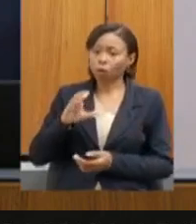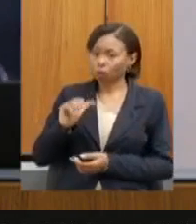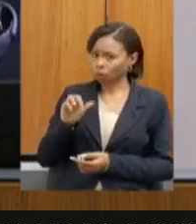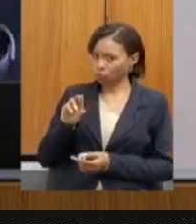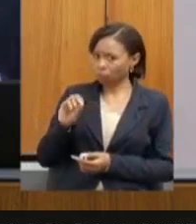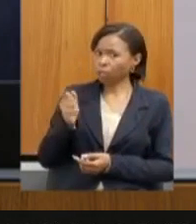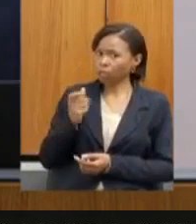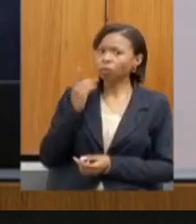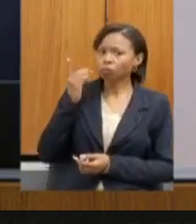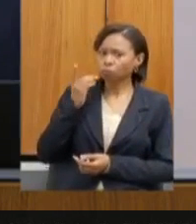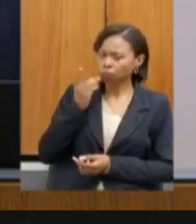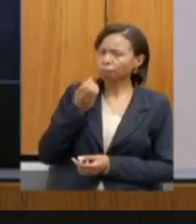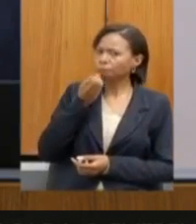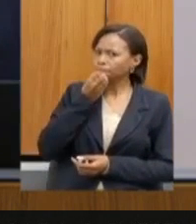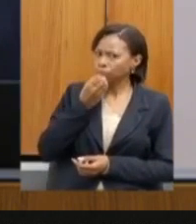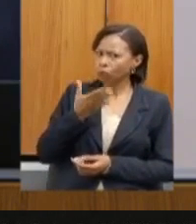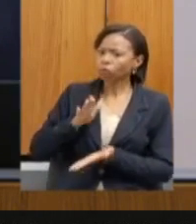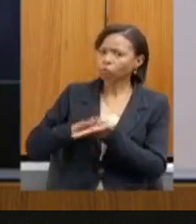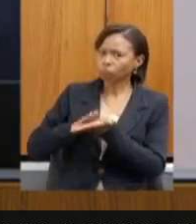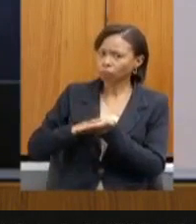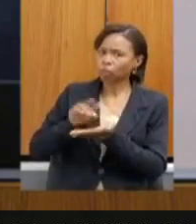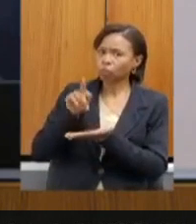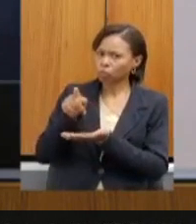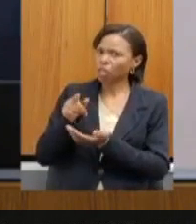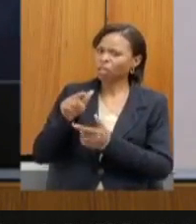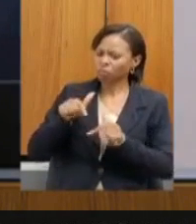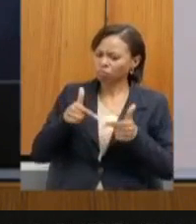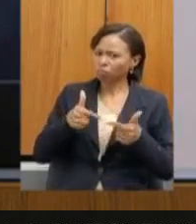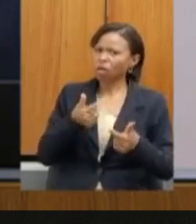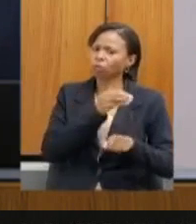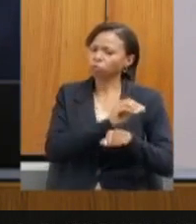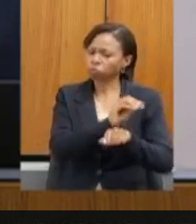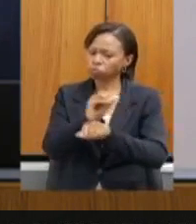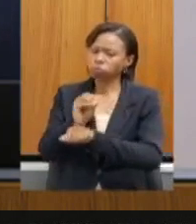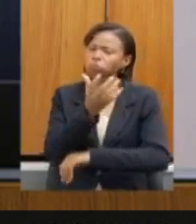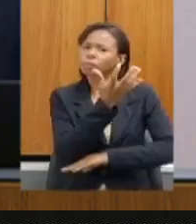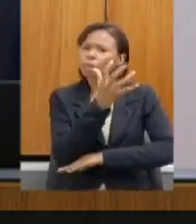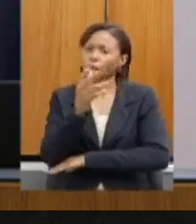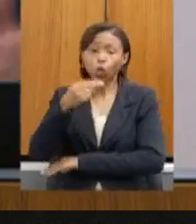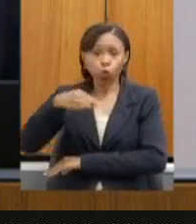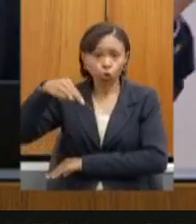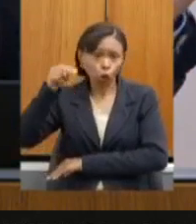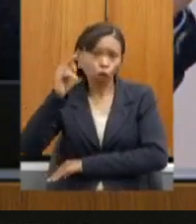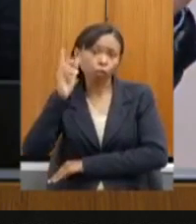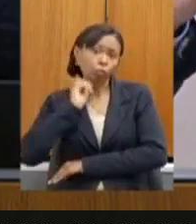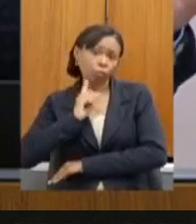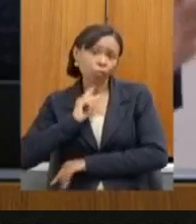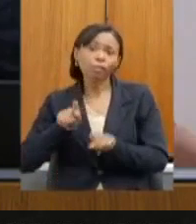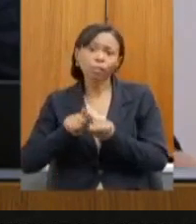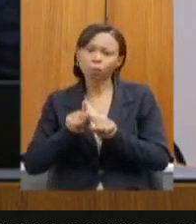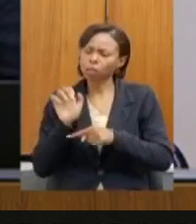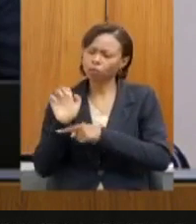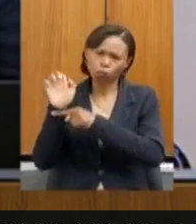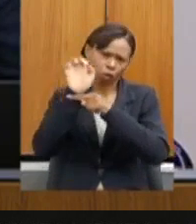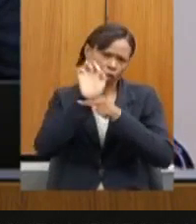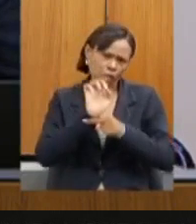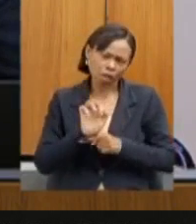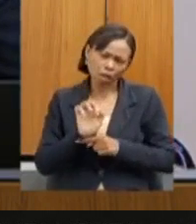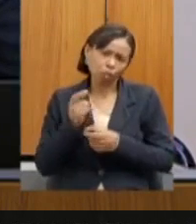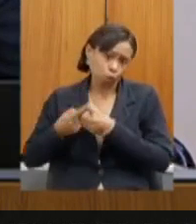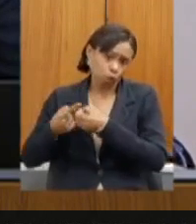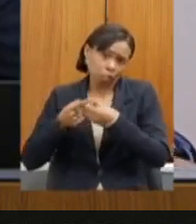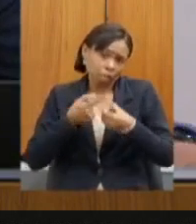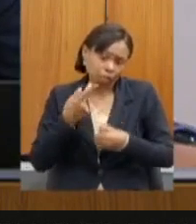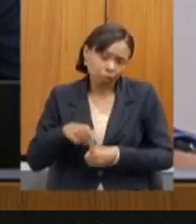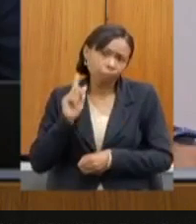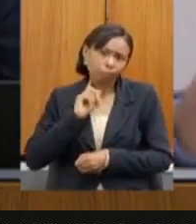pela sua grande atuação na preservação das nascentes, não só do Norte de Minas, mas de todo o Estado de Minas Gerais. Secretária Marília, a senhora